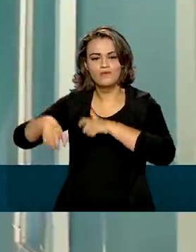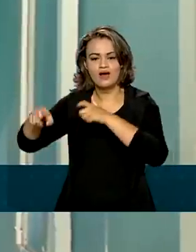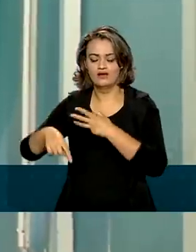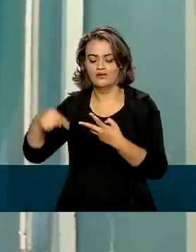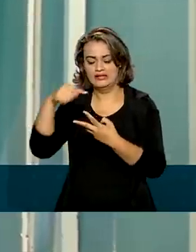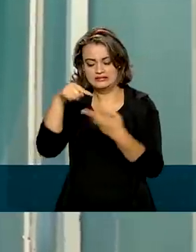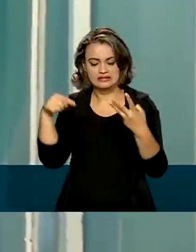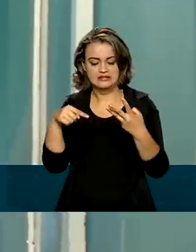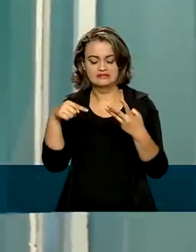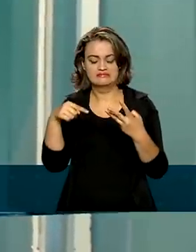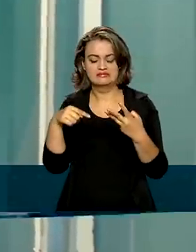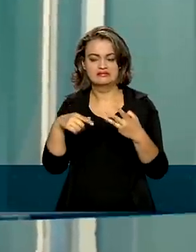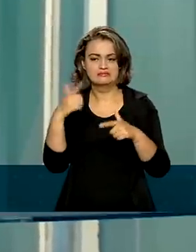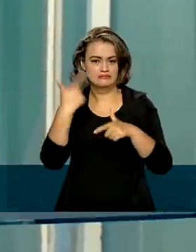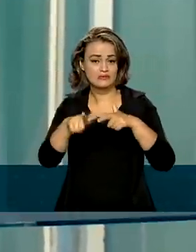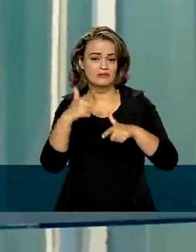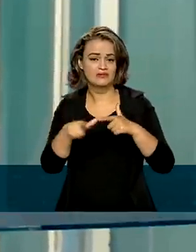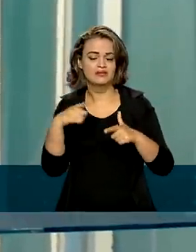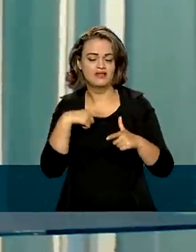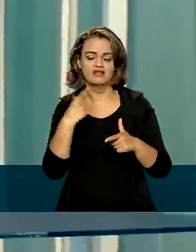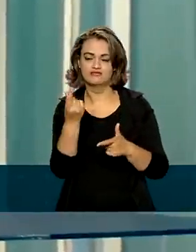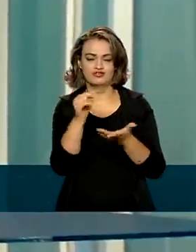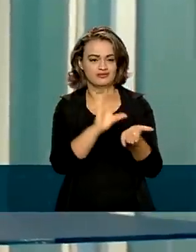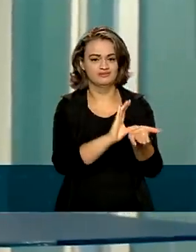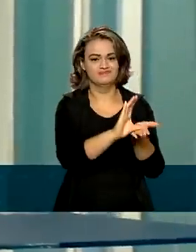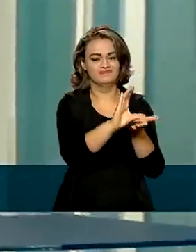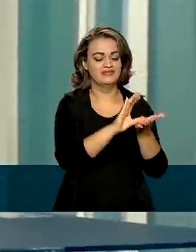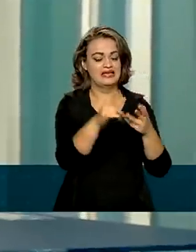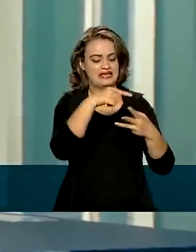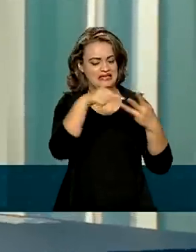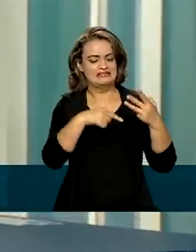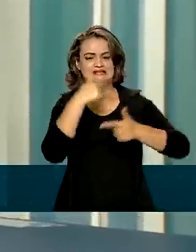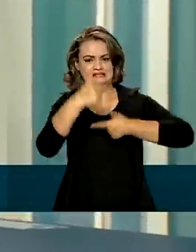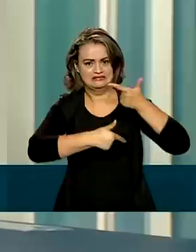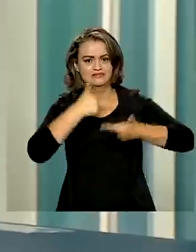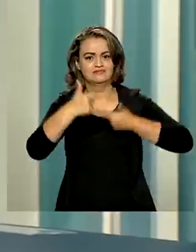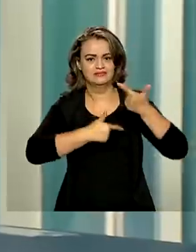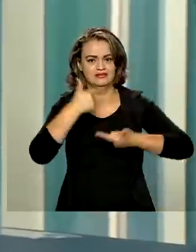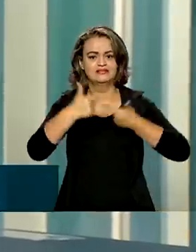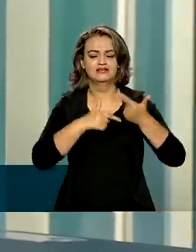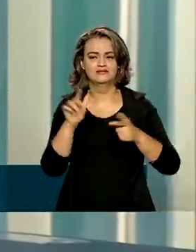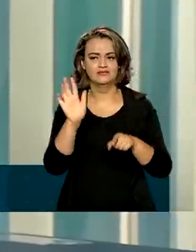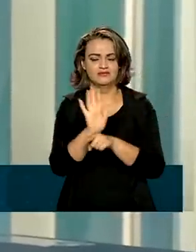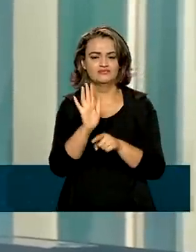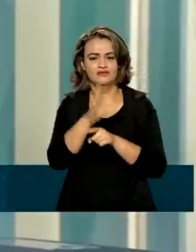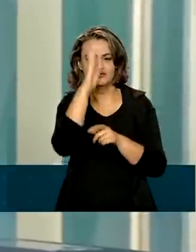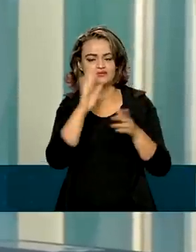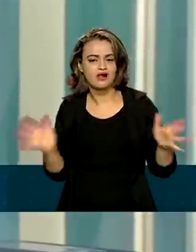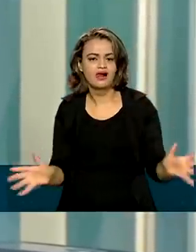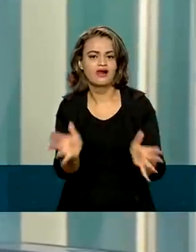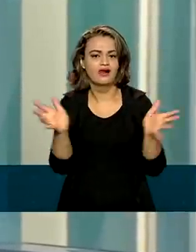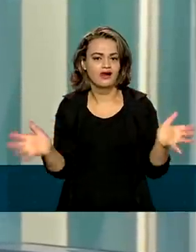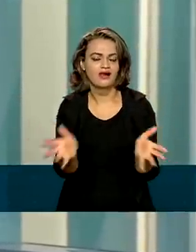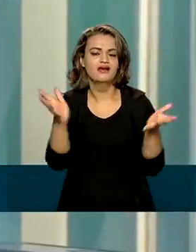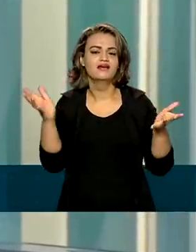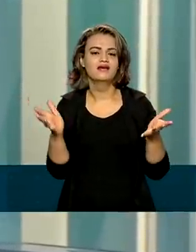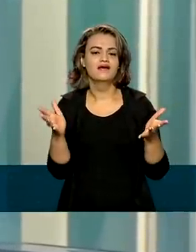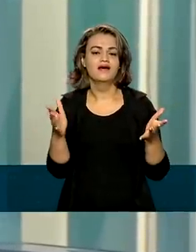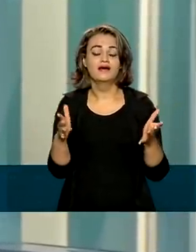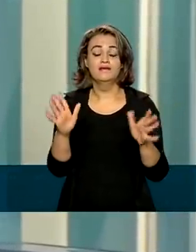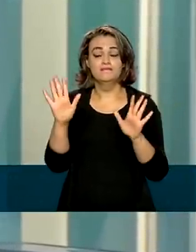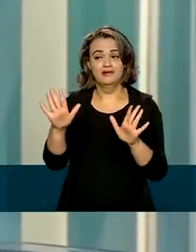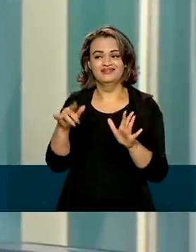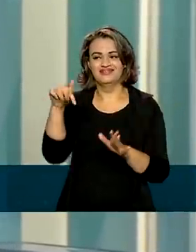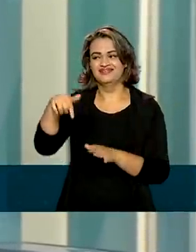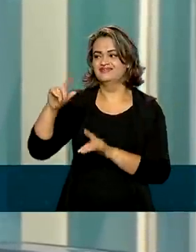momento desafiador, é delicado, a gente sabe disso. O empresário está ralando, está trabalhando para levar o Brasil para frente. Agora, o Brasil tem muitos